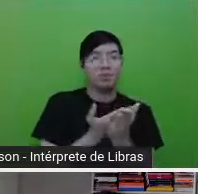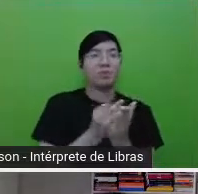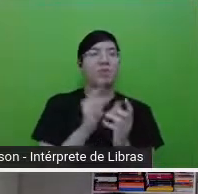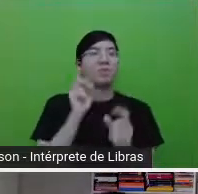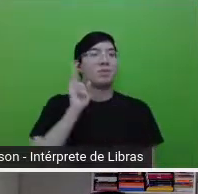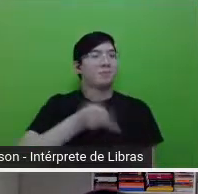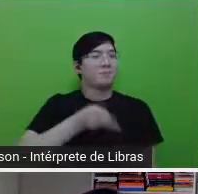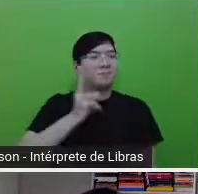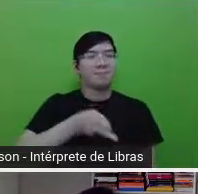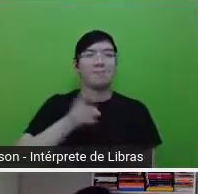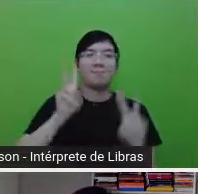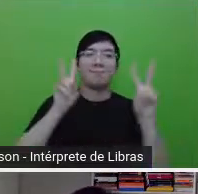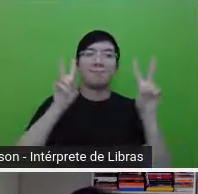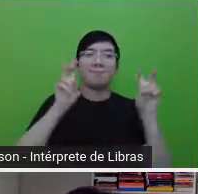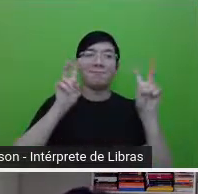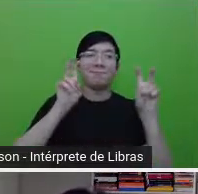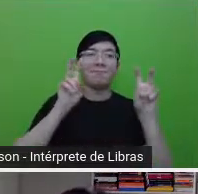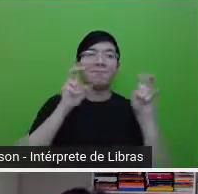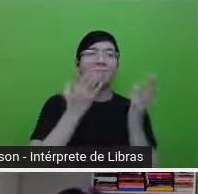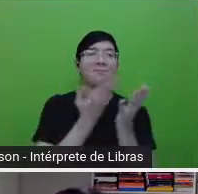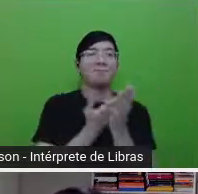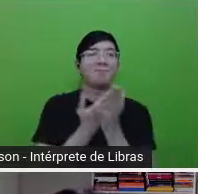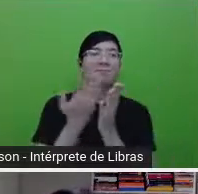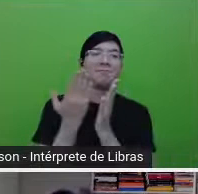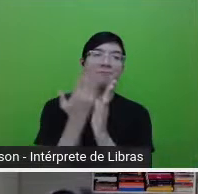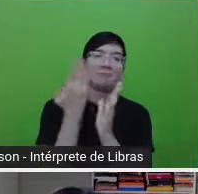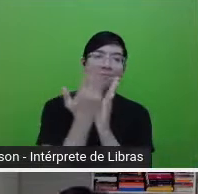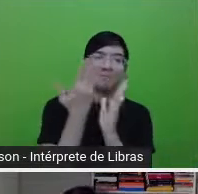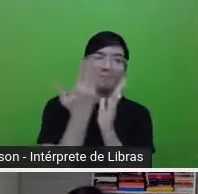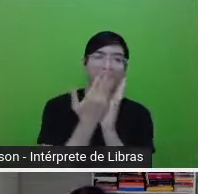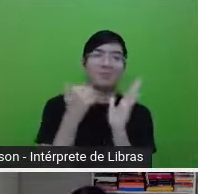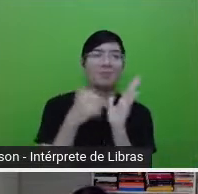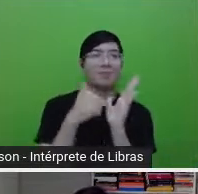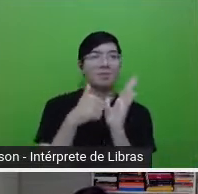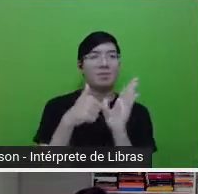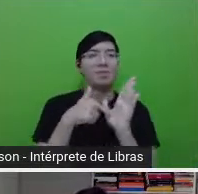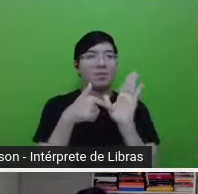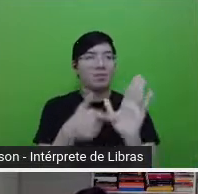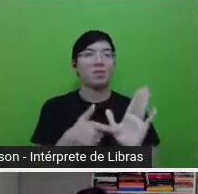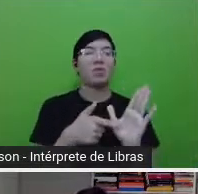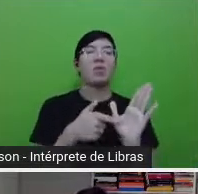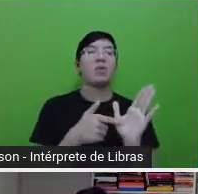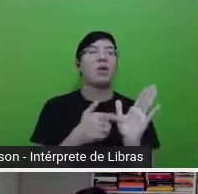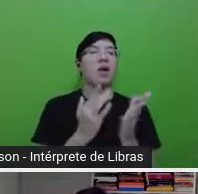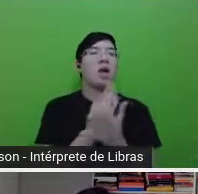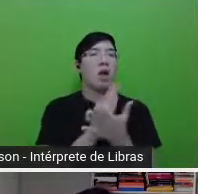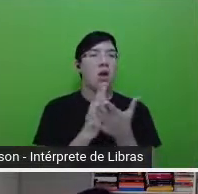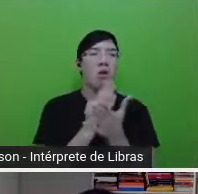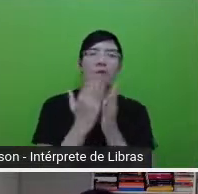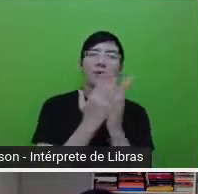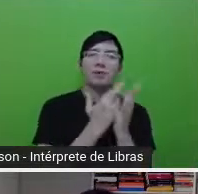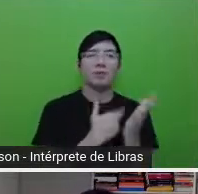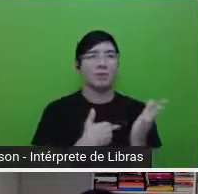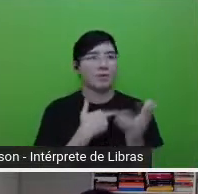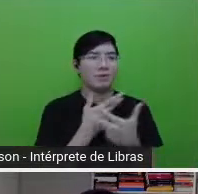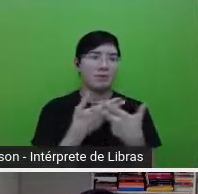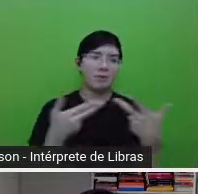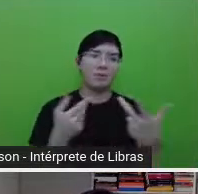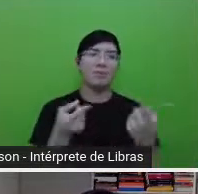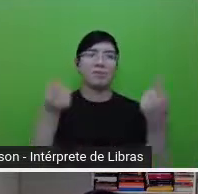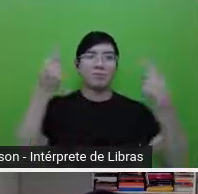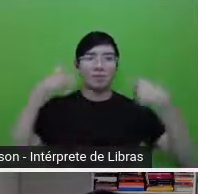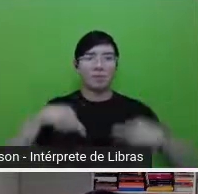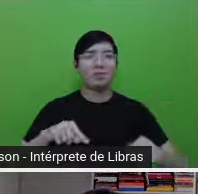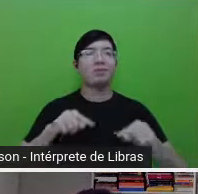livros, ela cita alguns livros ao longo dos romances e a formação intelectual, né?